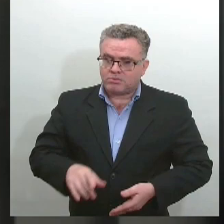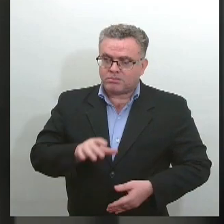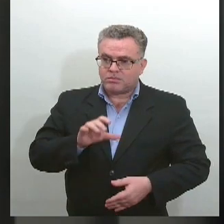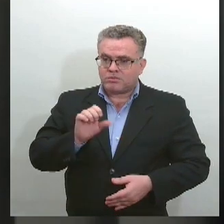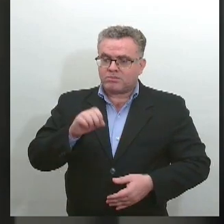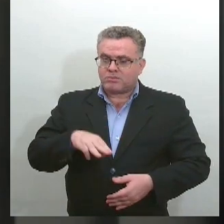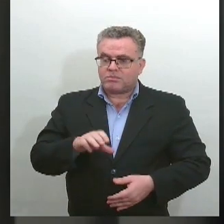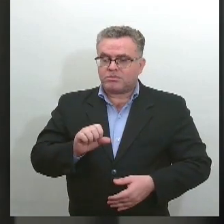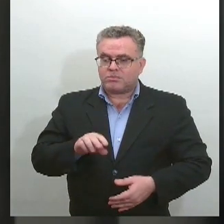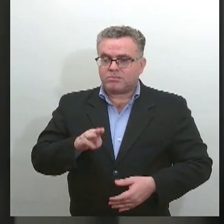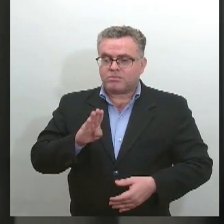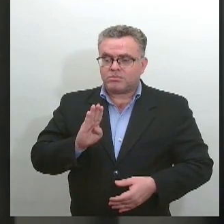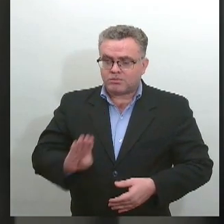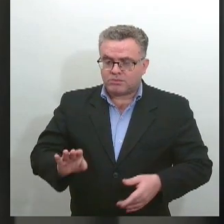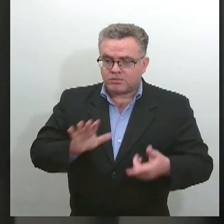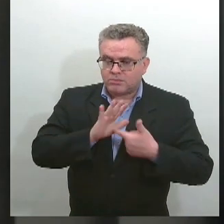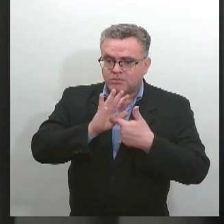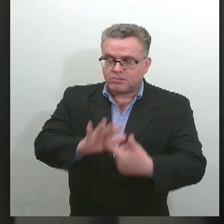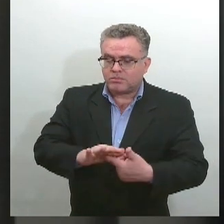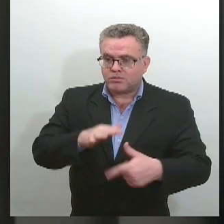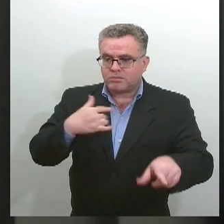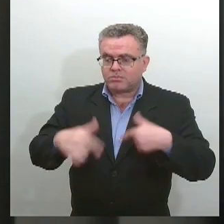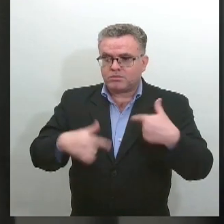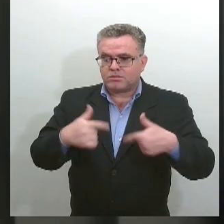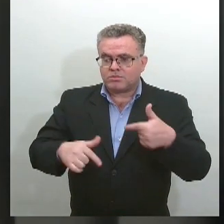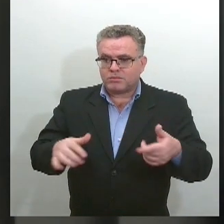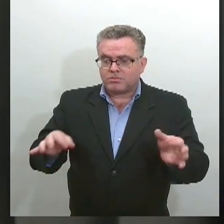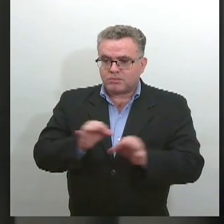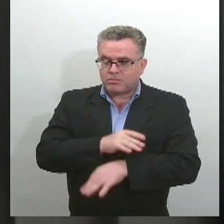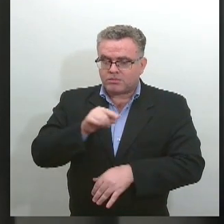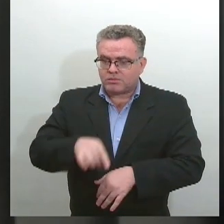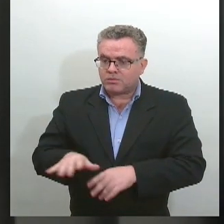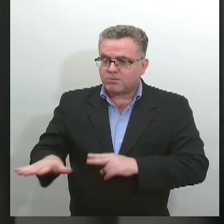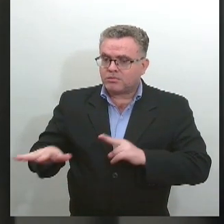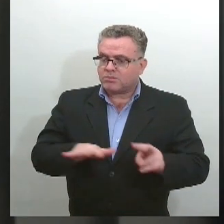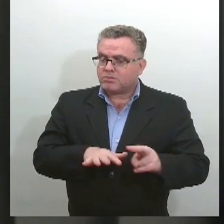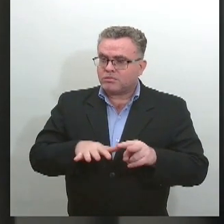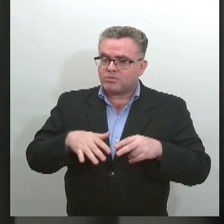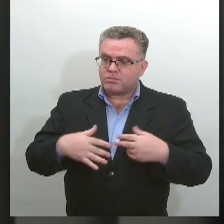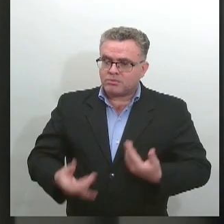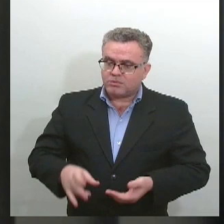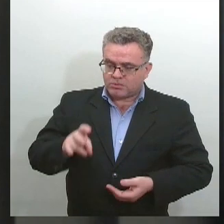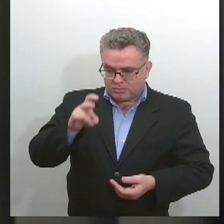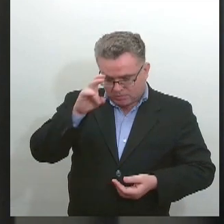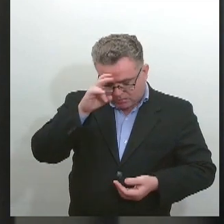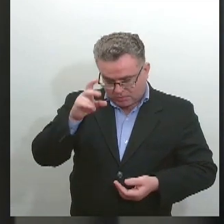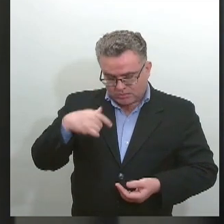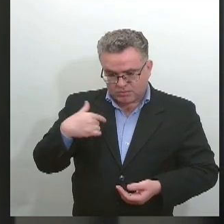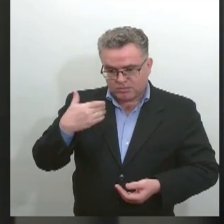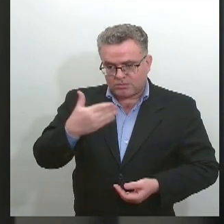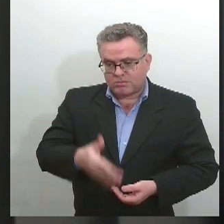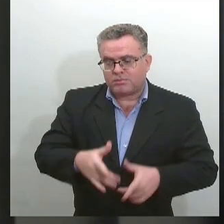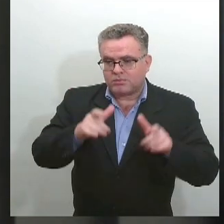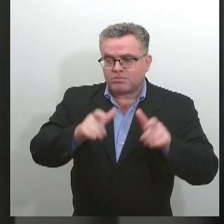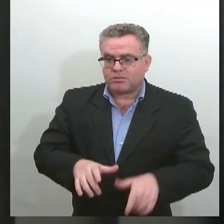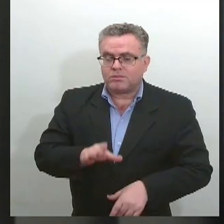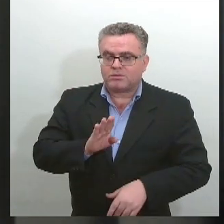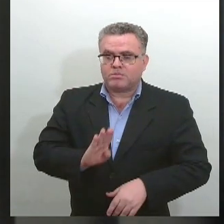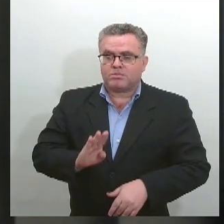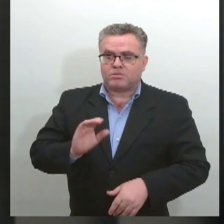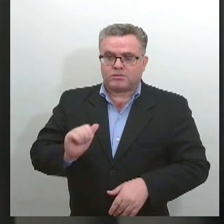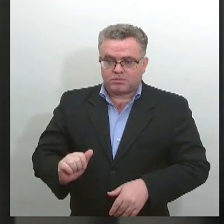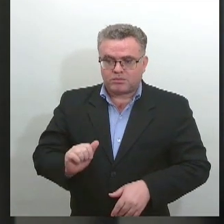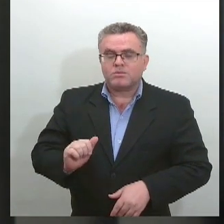ações do programa Catatreco para esta semana. Nesta quinta-feira os moradores do bairro América serão contemplados pelo programa.